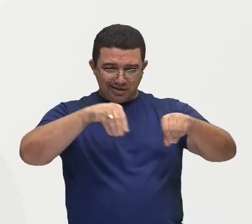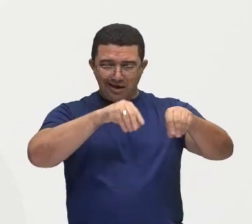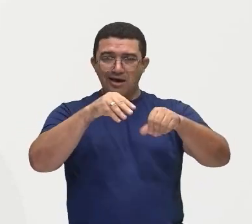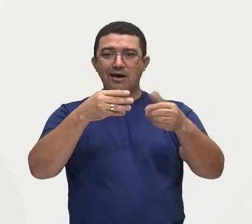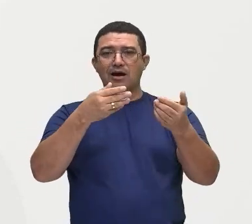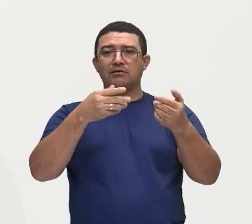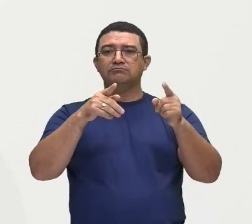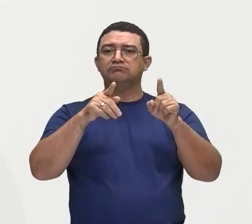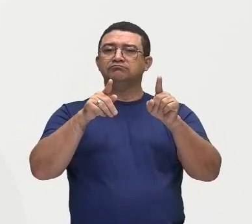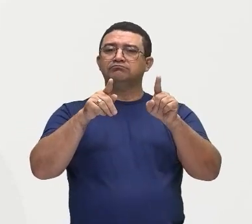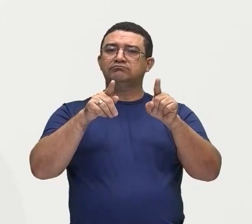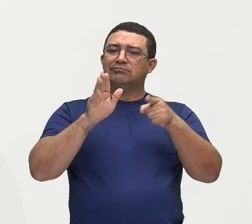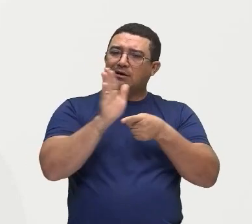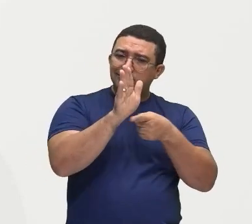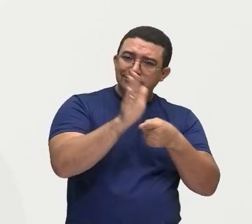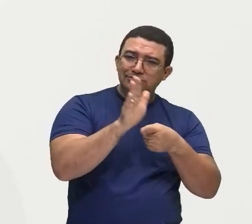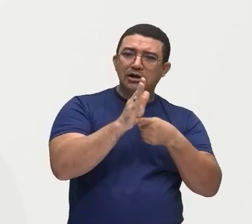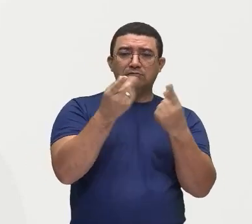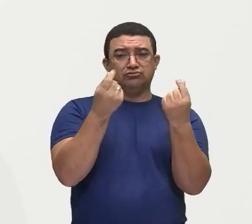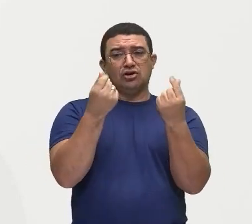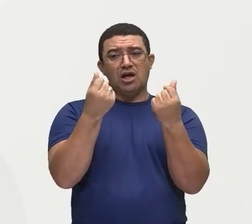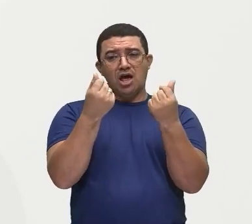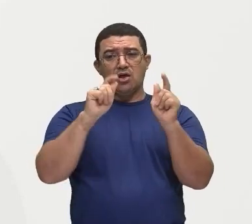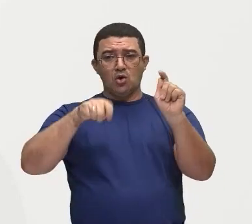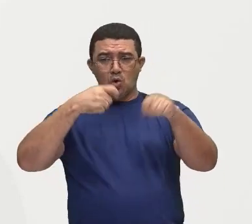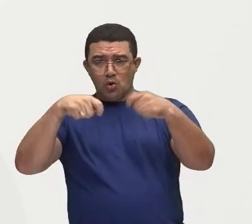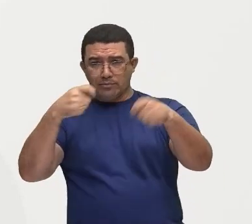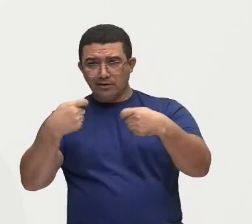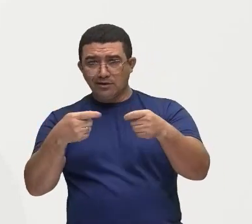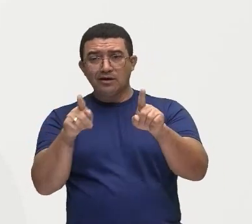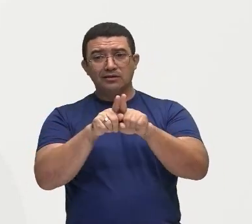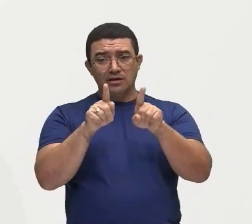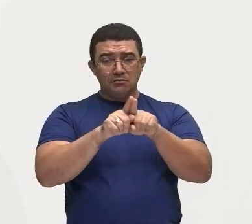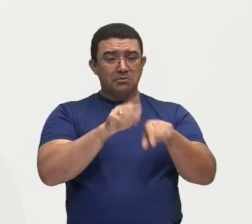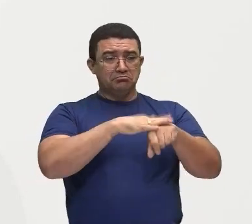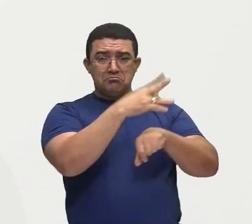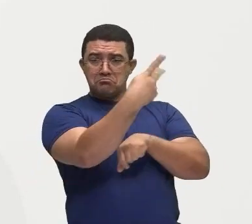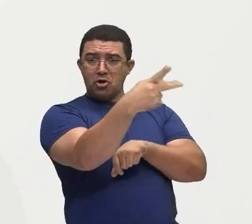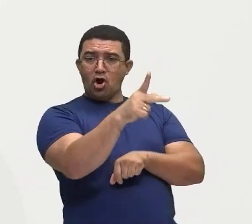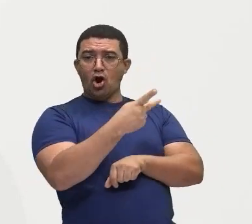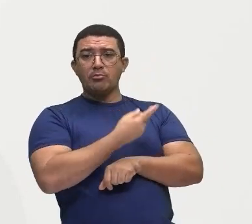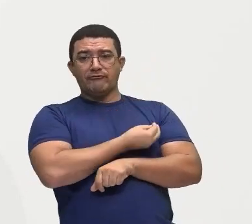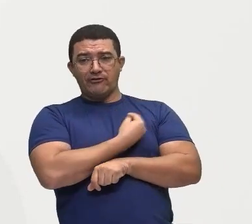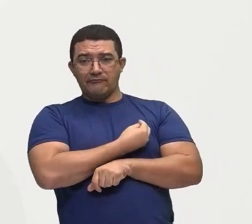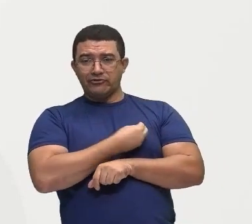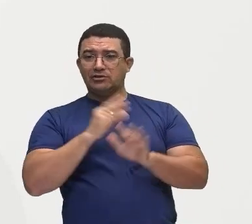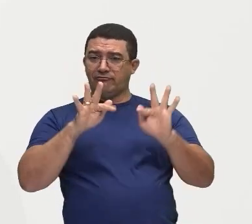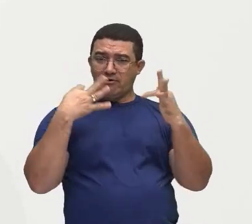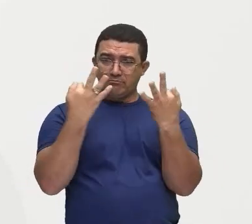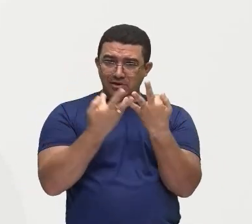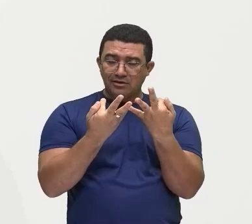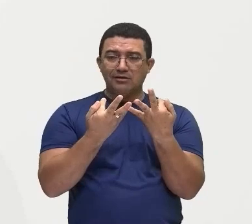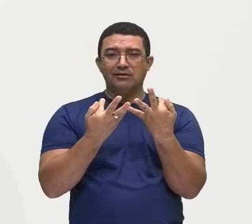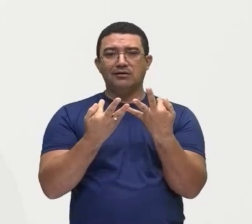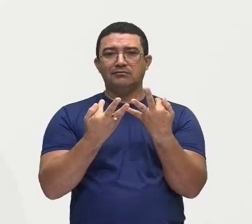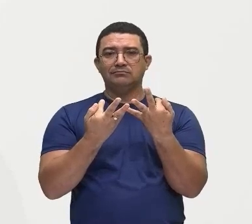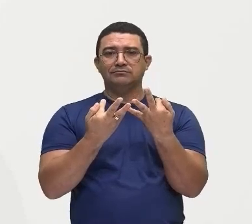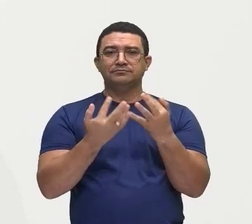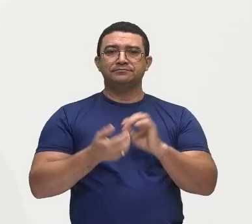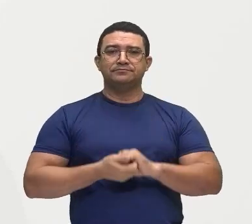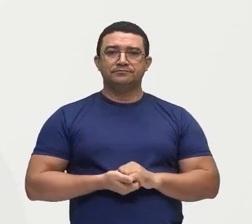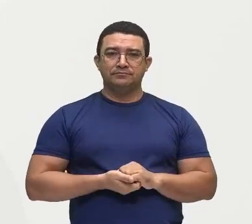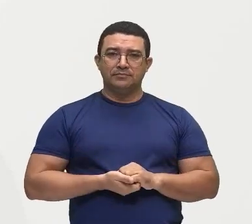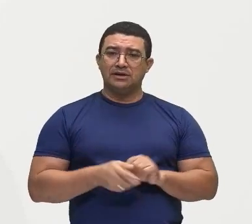contribuir ali financeiramente pra economia, mas também pra subsistência, né? Da sua própria família. Servir aqui para